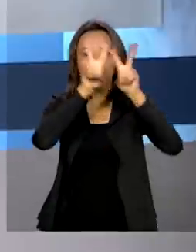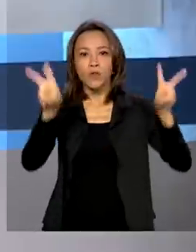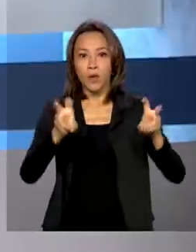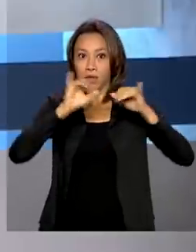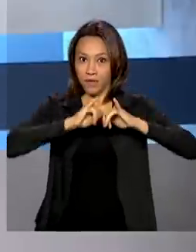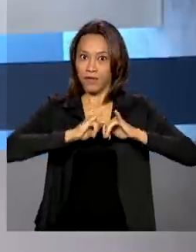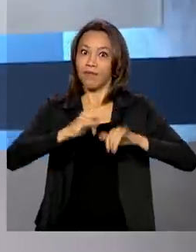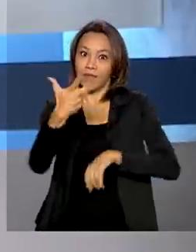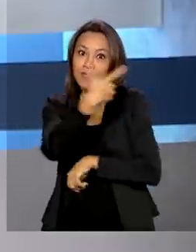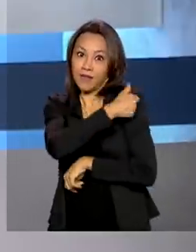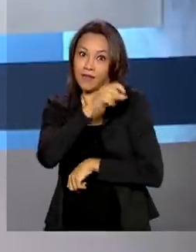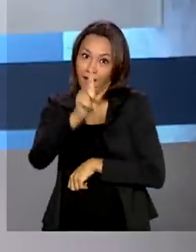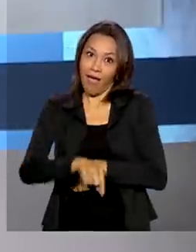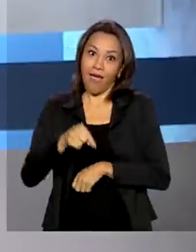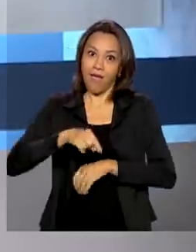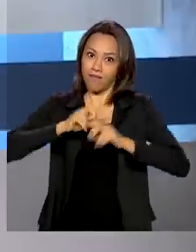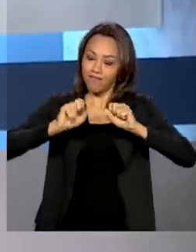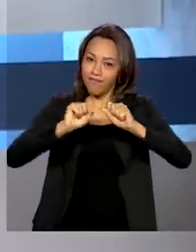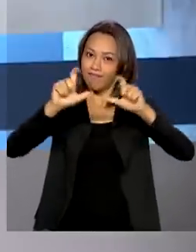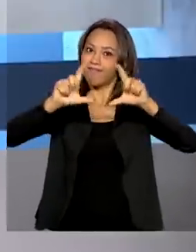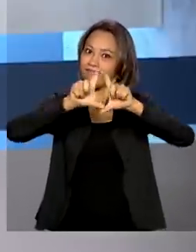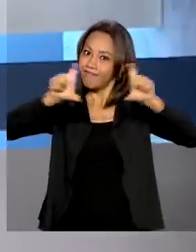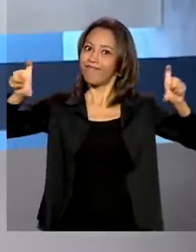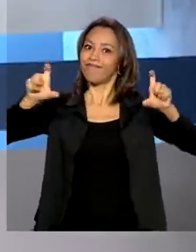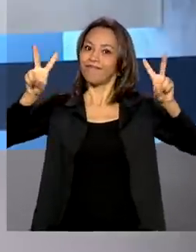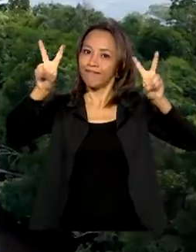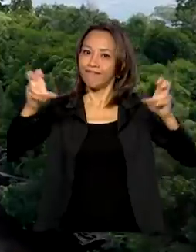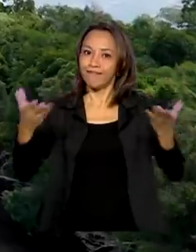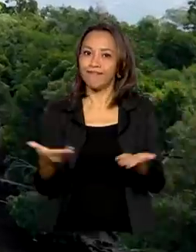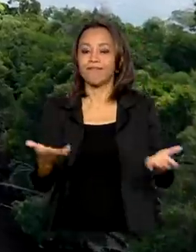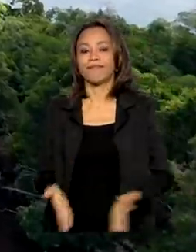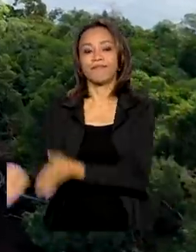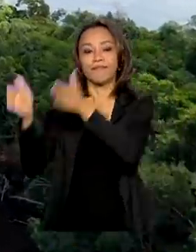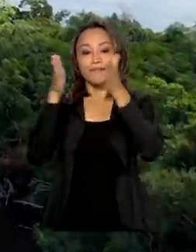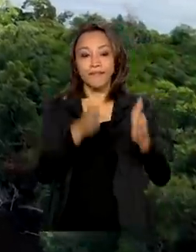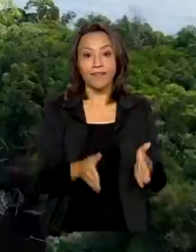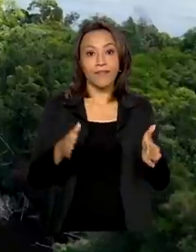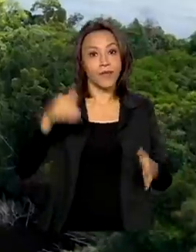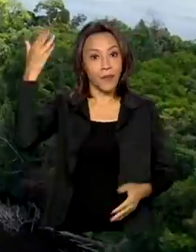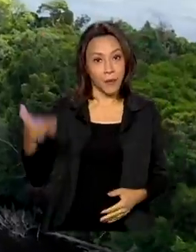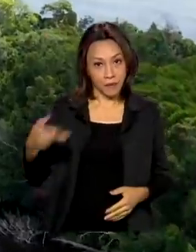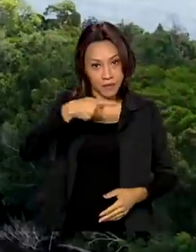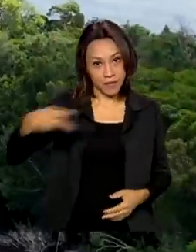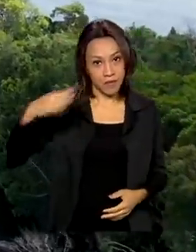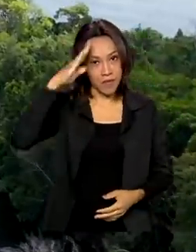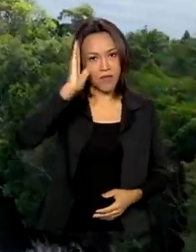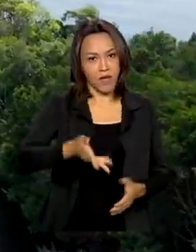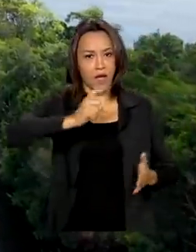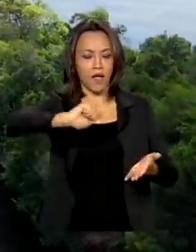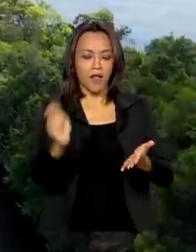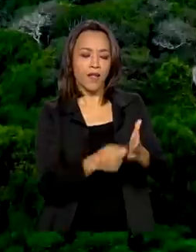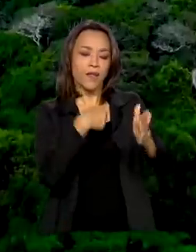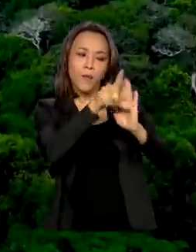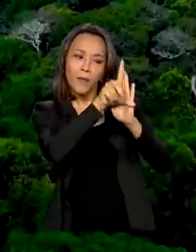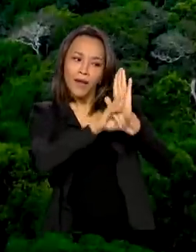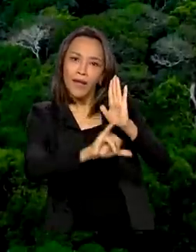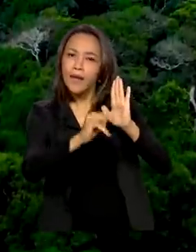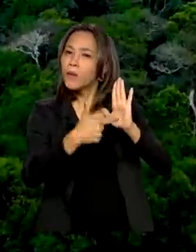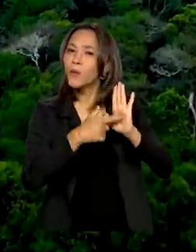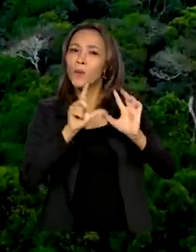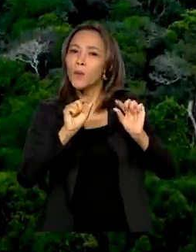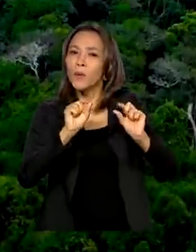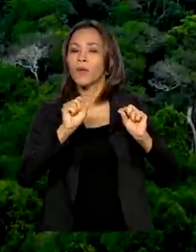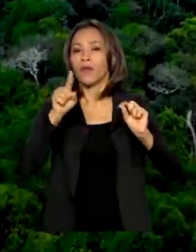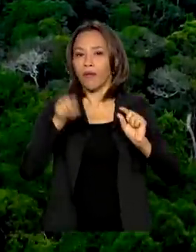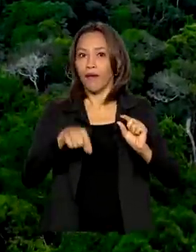destaque desta sexta-feira. E você vai ver também. Presidente Jair Bolsonaro sanciona Lei Floresta+, que